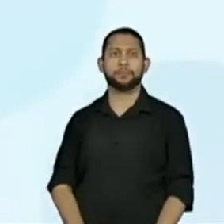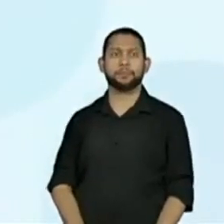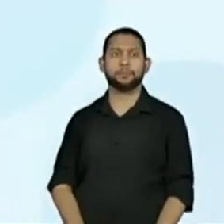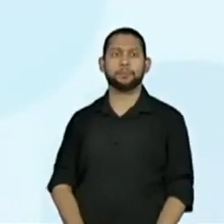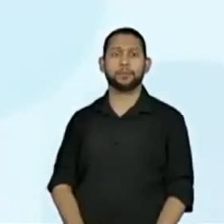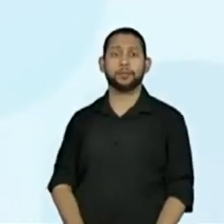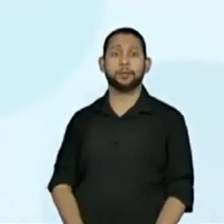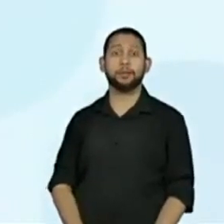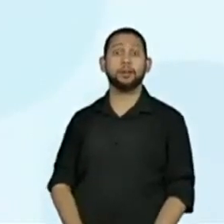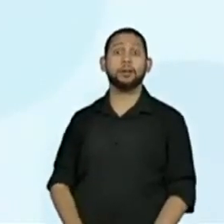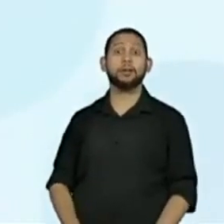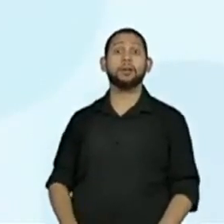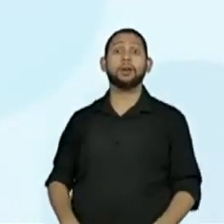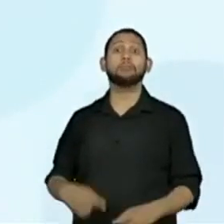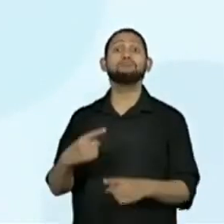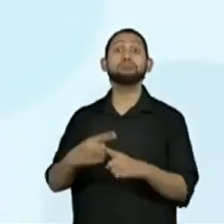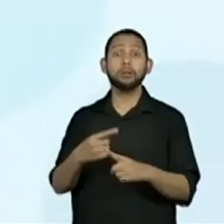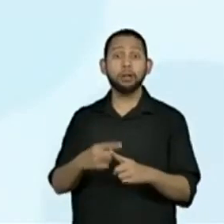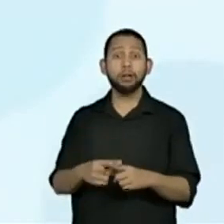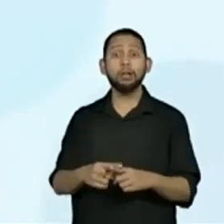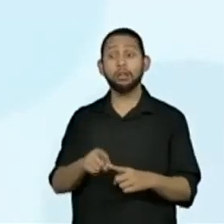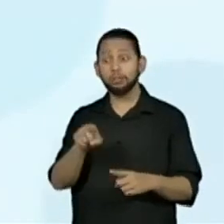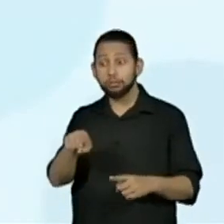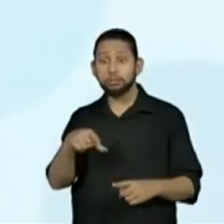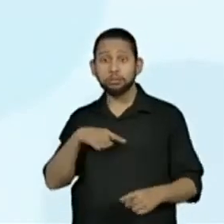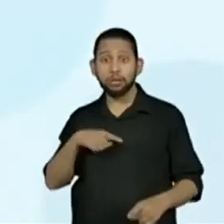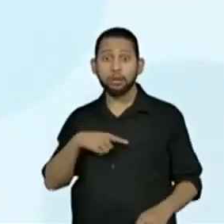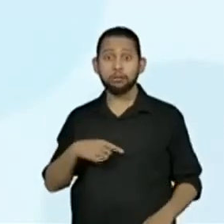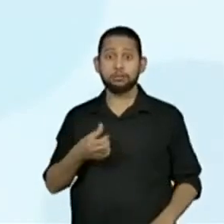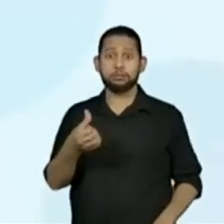pois tem uma possibilidade a mais, não é?